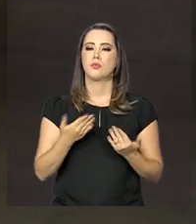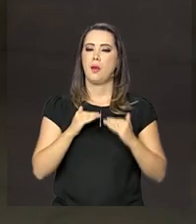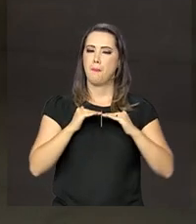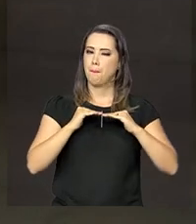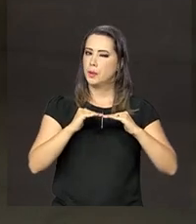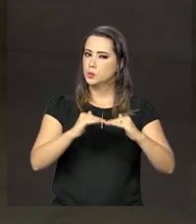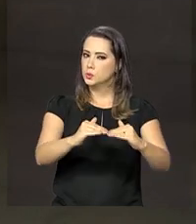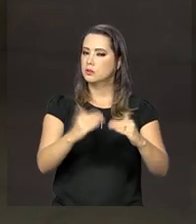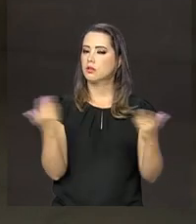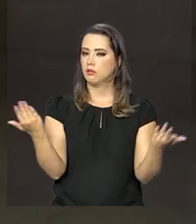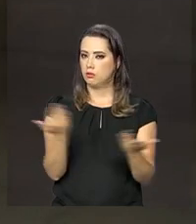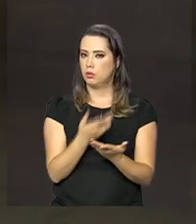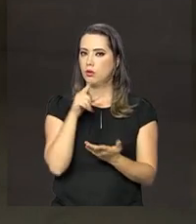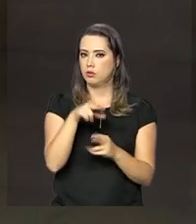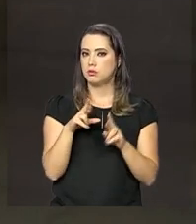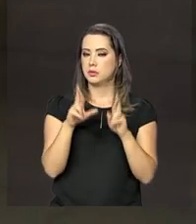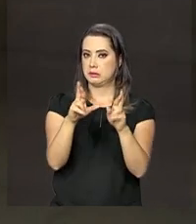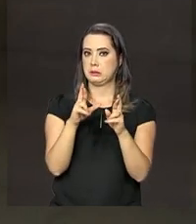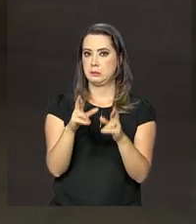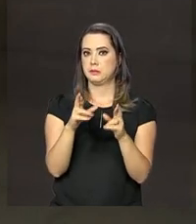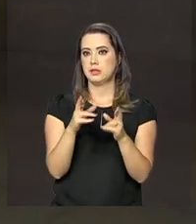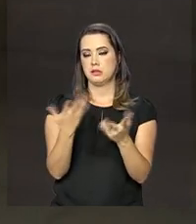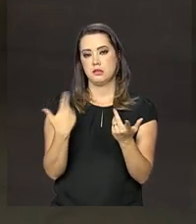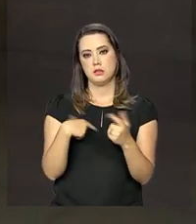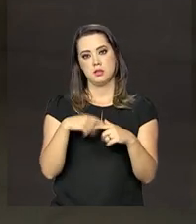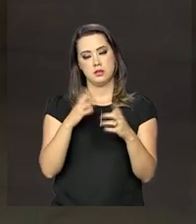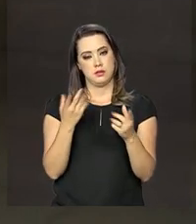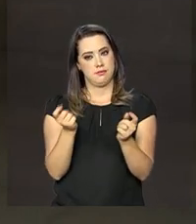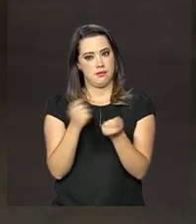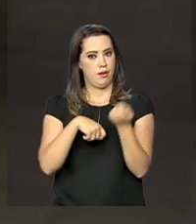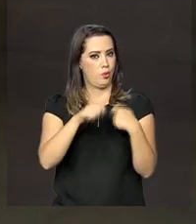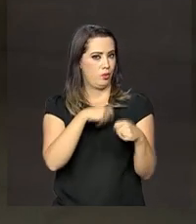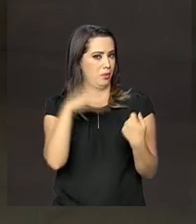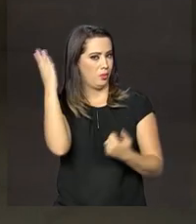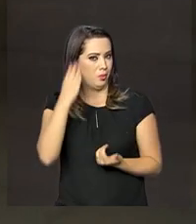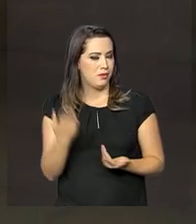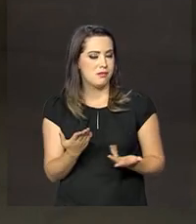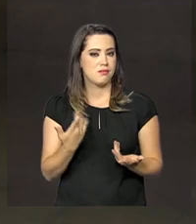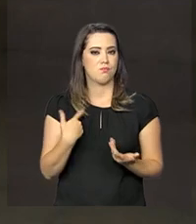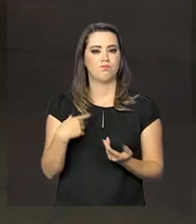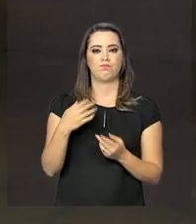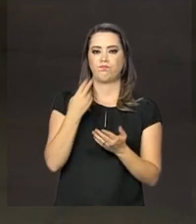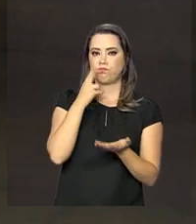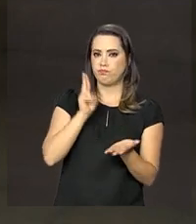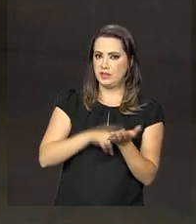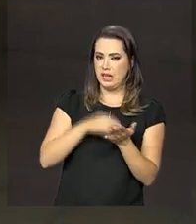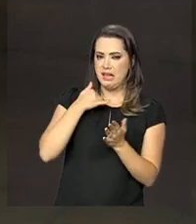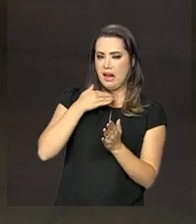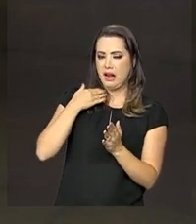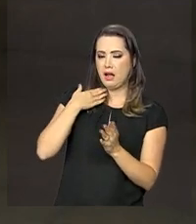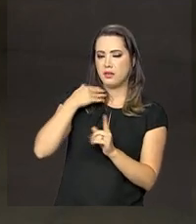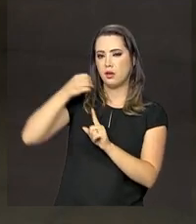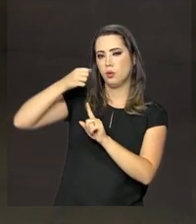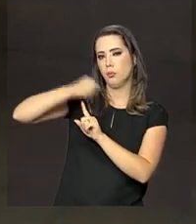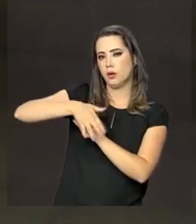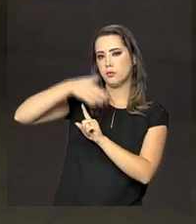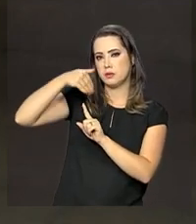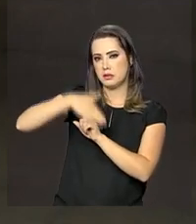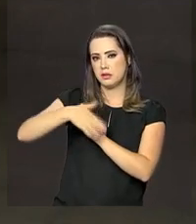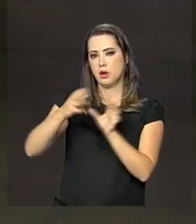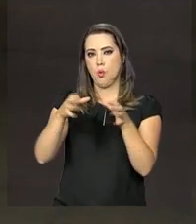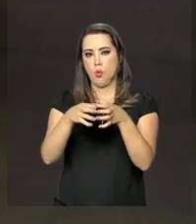a expectativa do mercado, viu, Roberto? No comunicado do Banco Central, o Comitê de Política Monetária